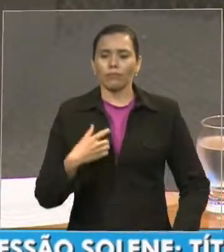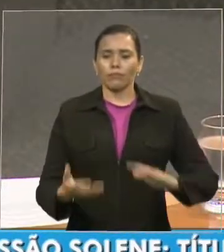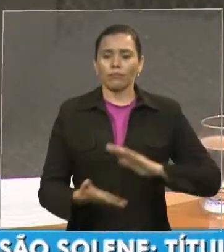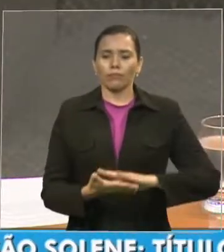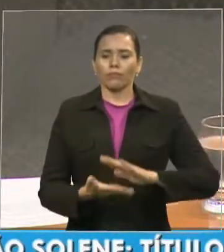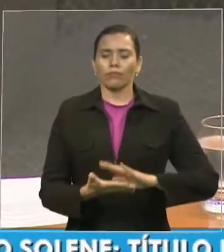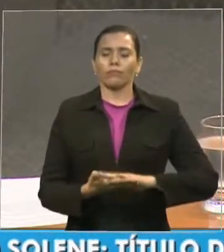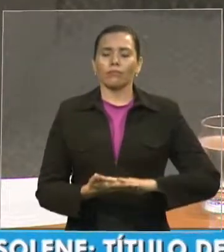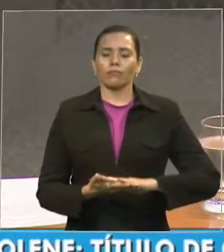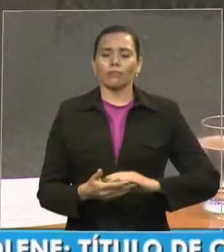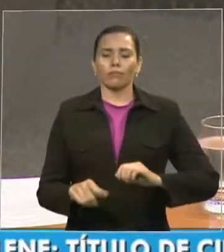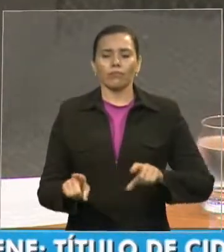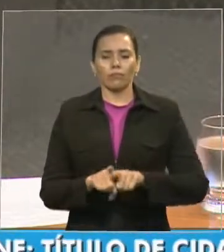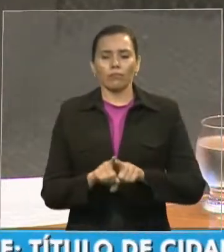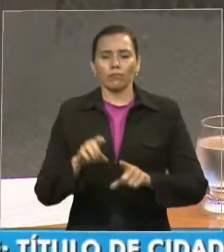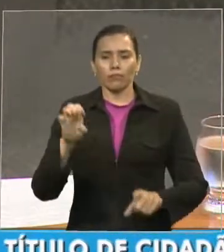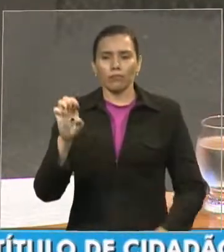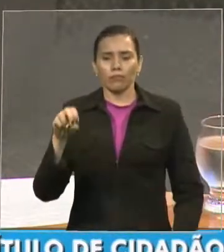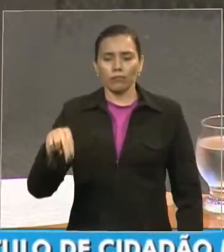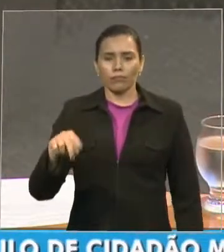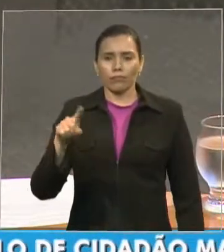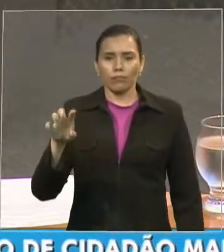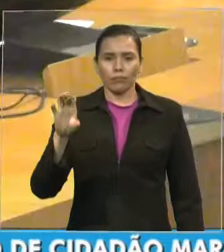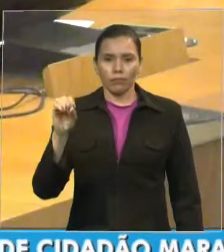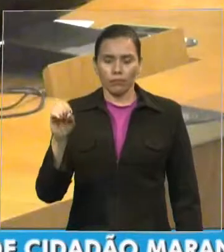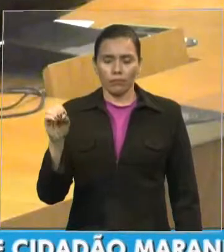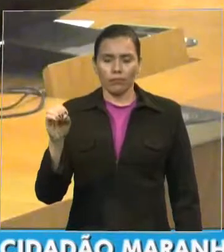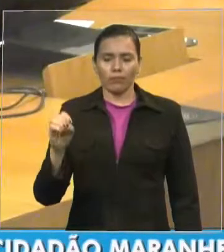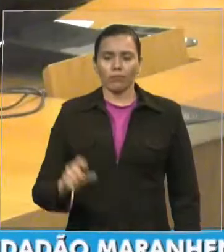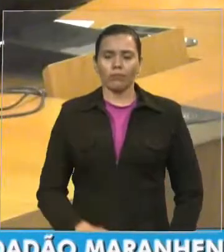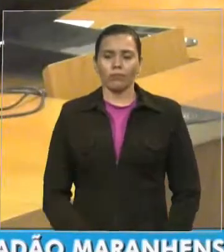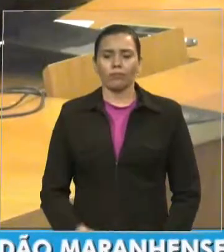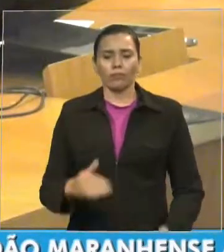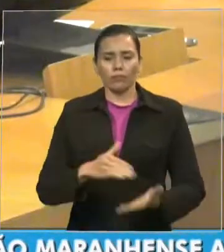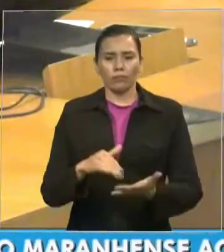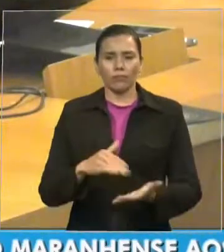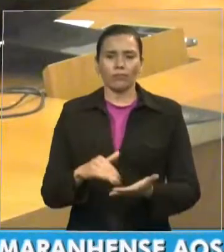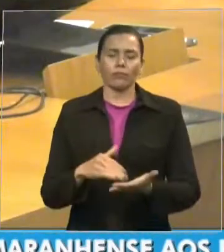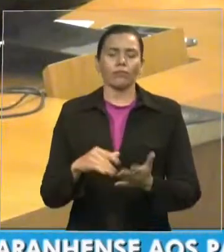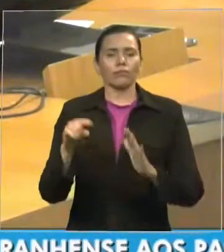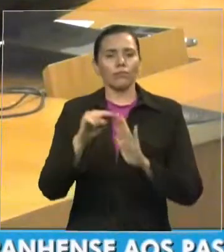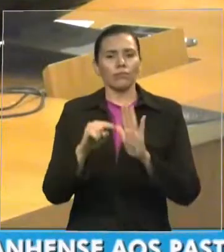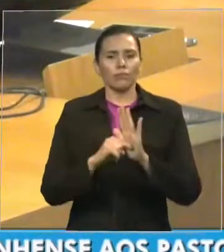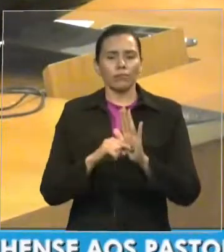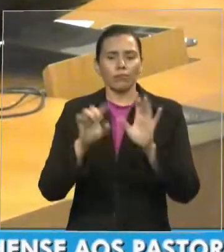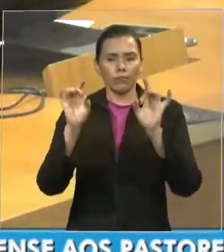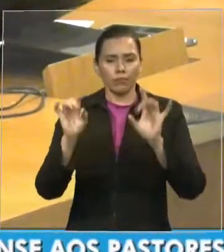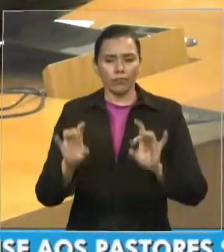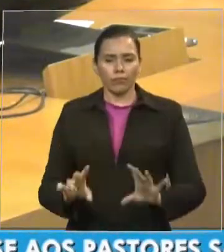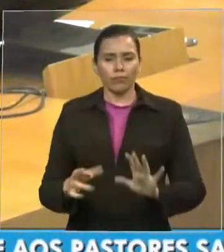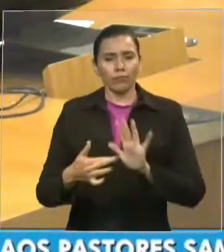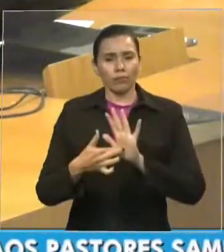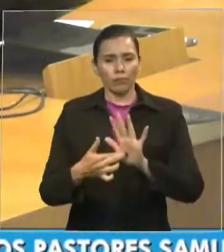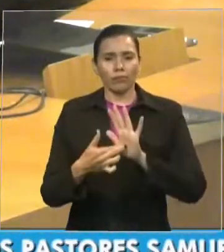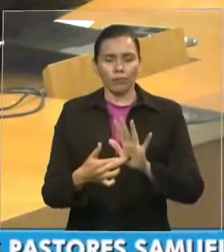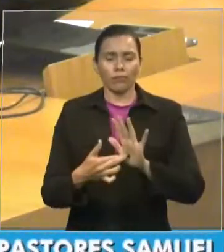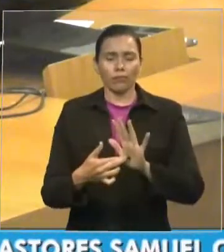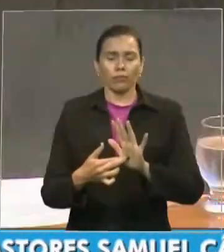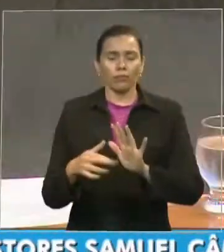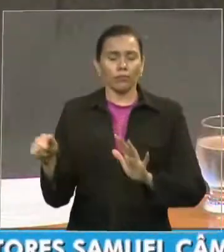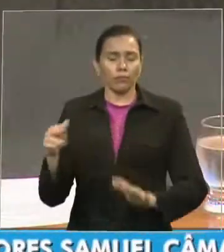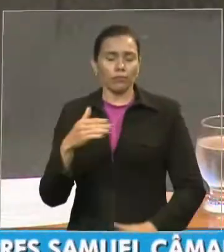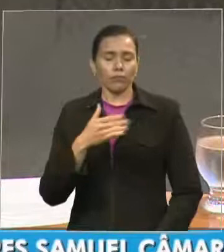excelentíssimo senhor Enzo Ferreira, secretário de Estado, de projetos especiais. Neste ato, representando o excelentíssimo governador,